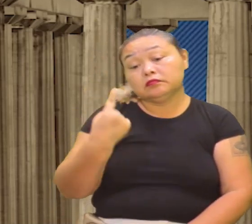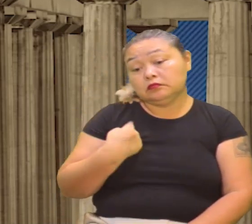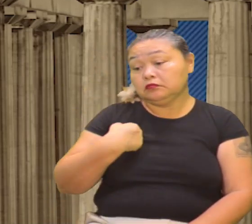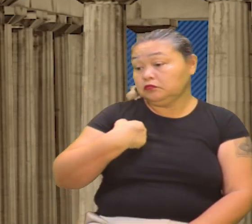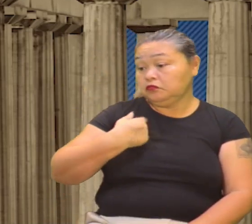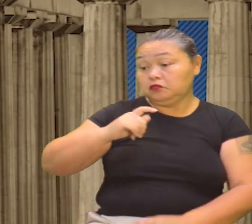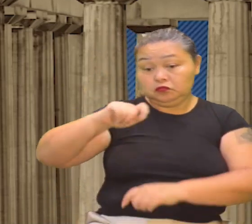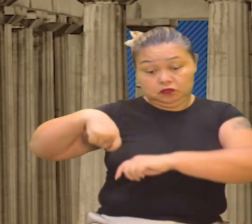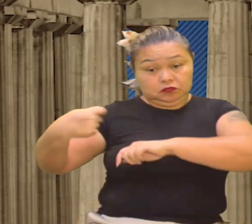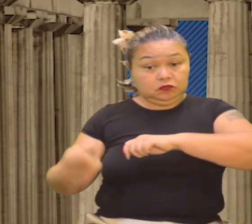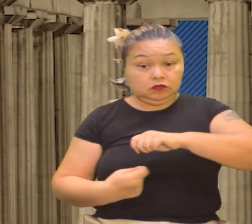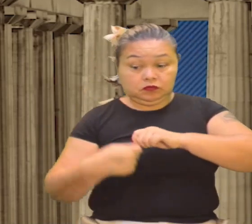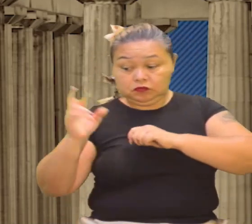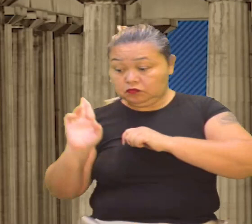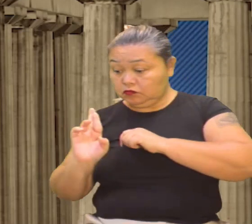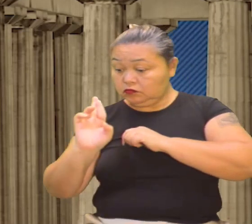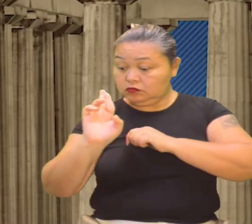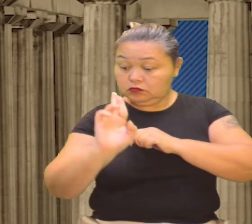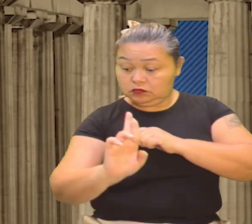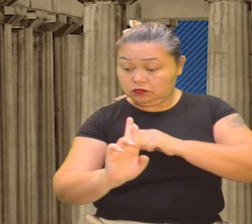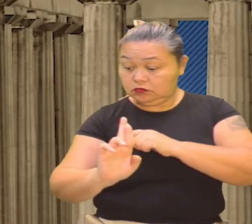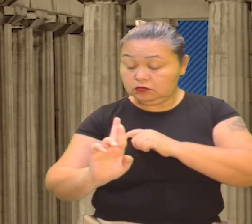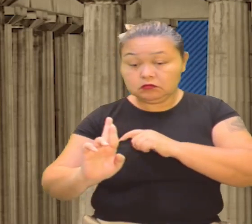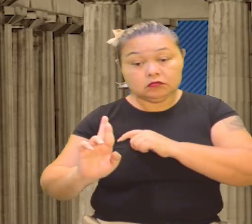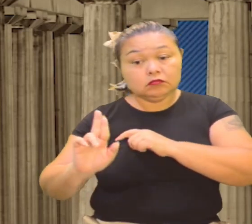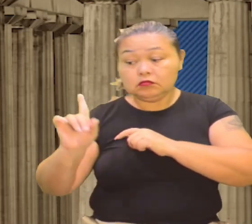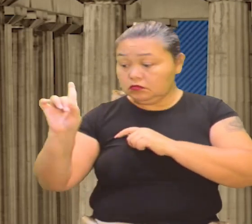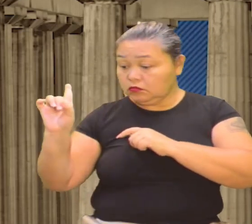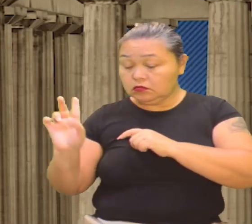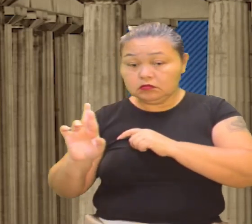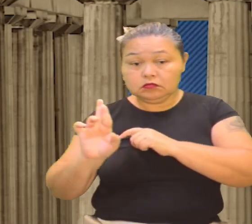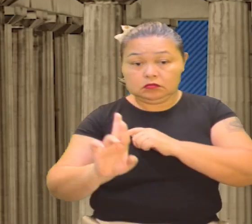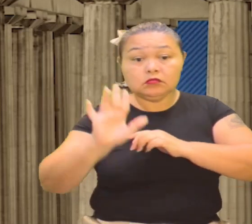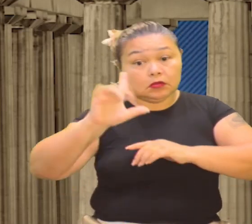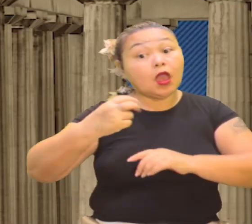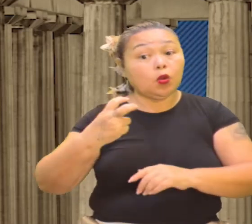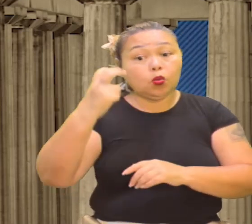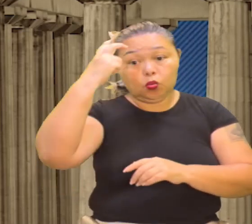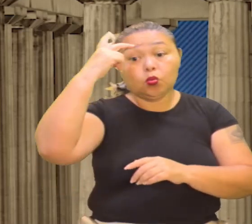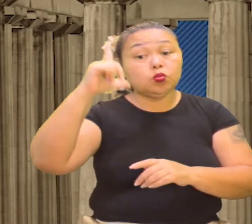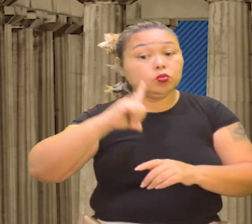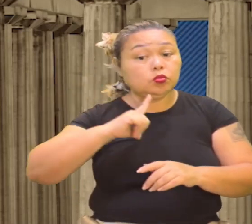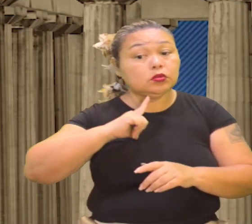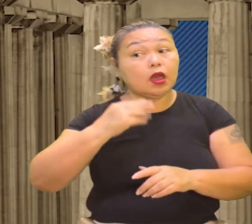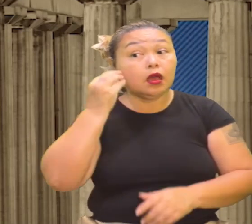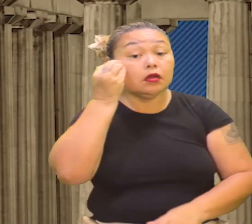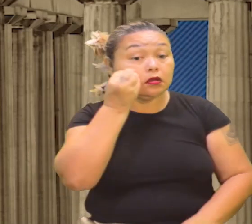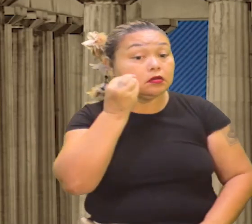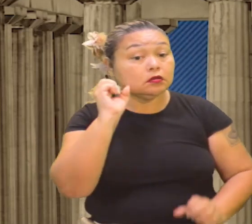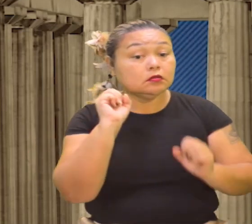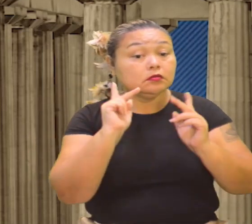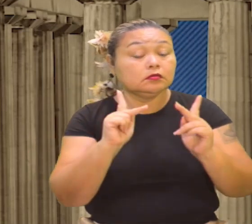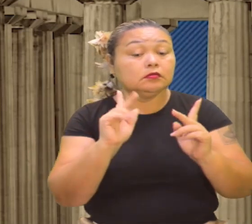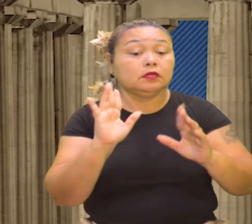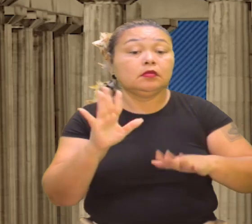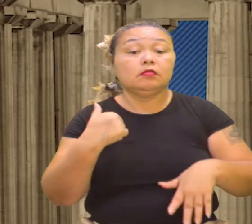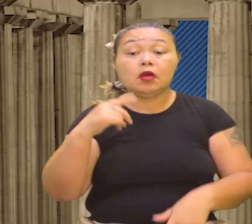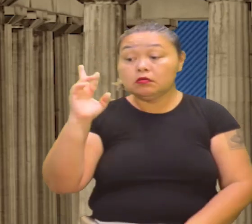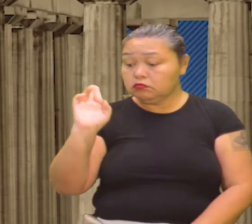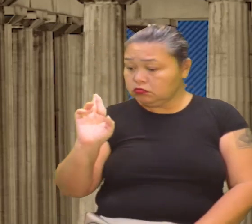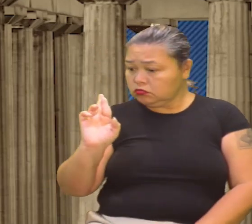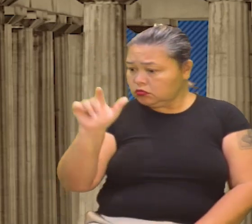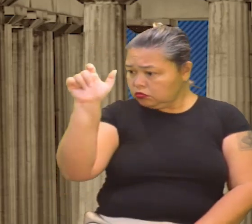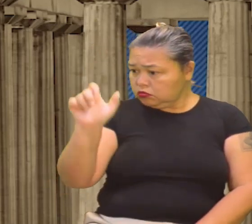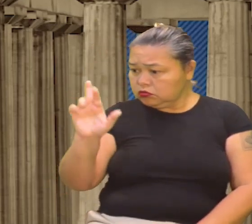representante divino, ou seja, muitas culturas ainda existem essa perspectiva, essa vivência, ok? Então, ele